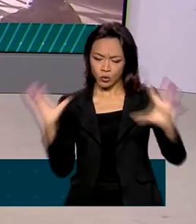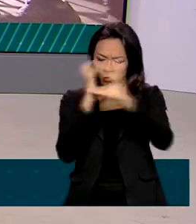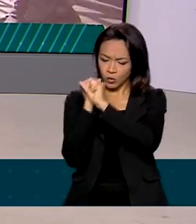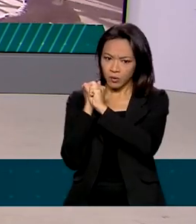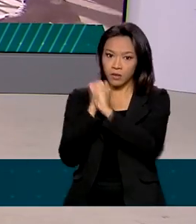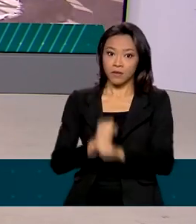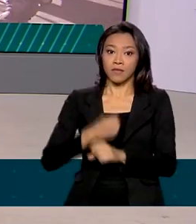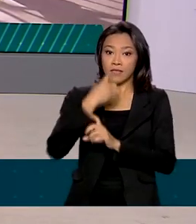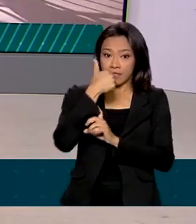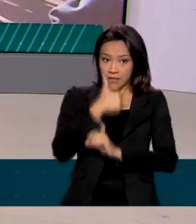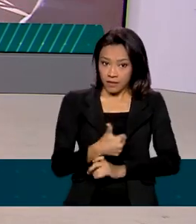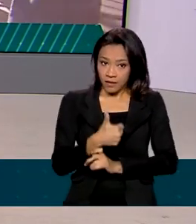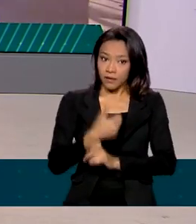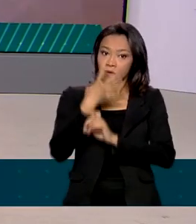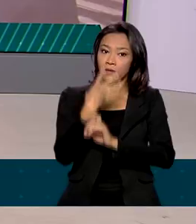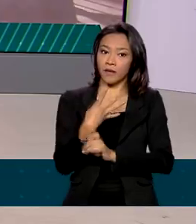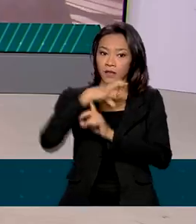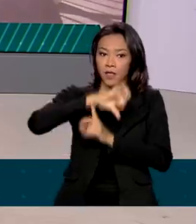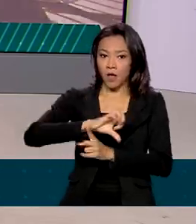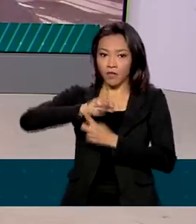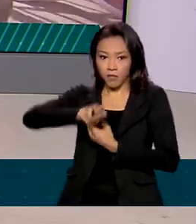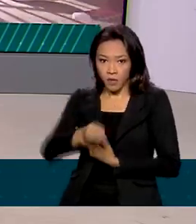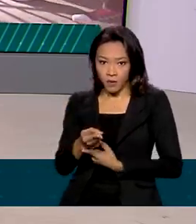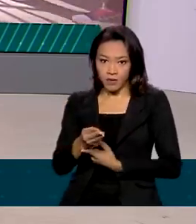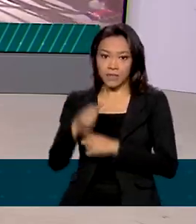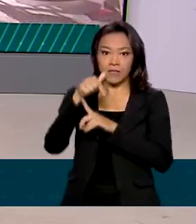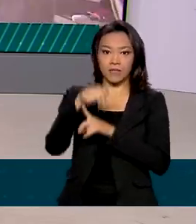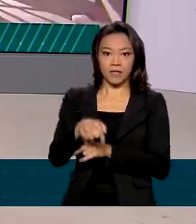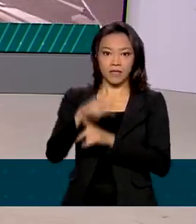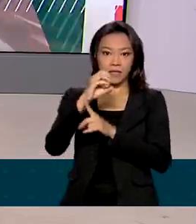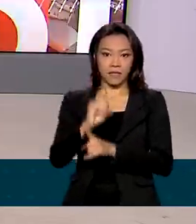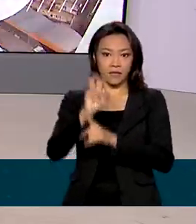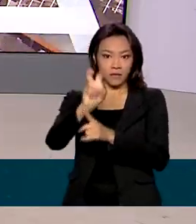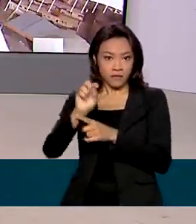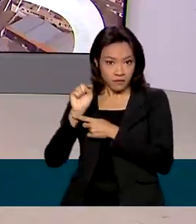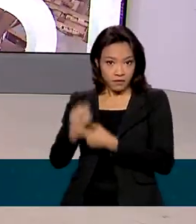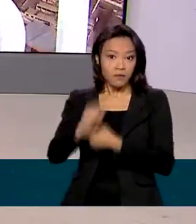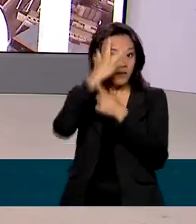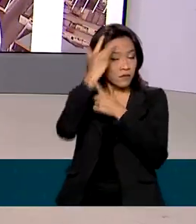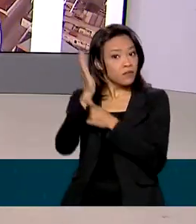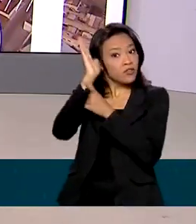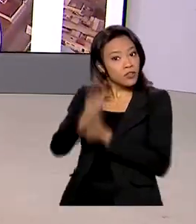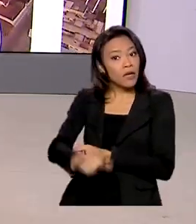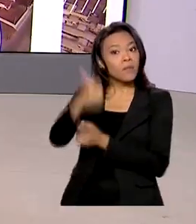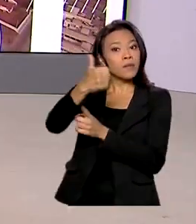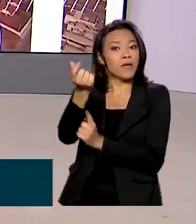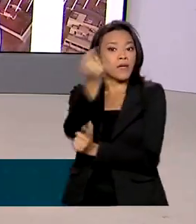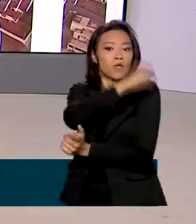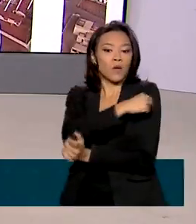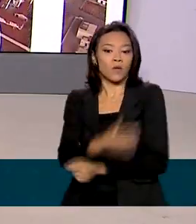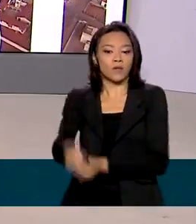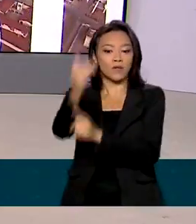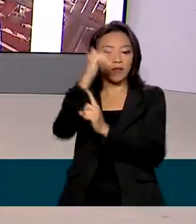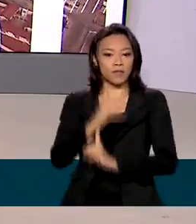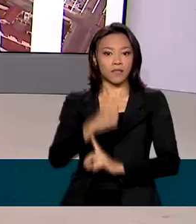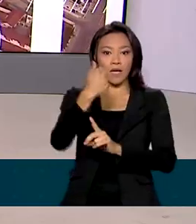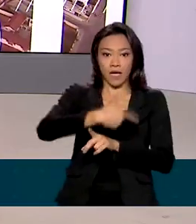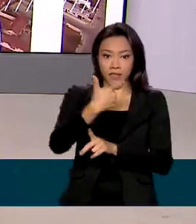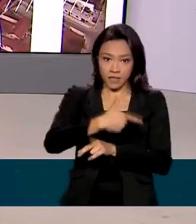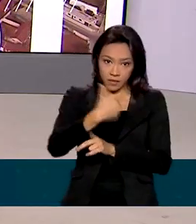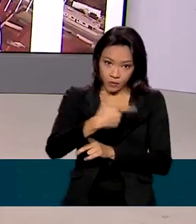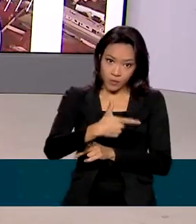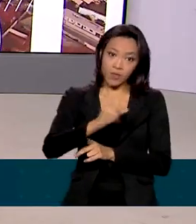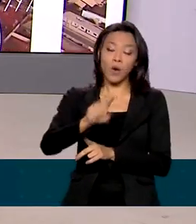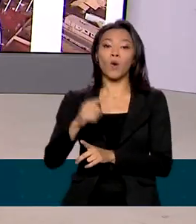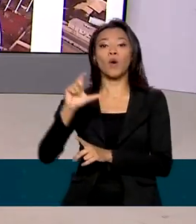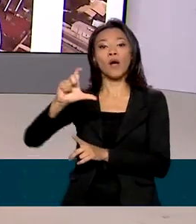149 milhões, 705 mil pessoas tomaram a primeira dose. O número de brasileiros que tomaram a segunda dose ou